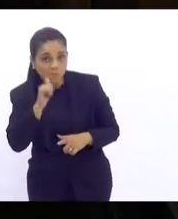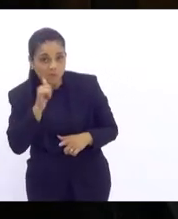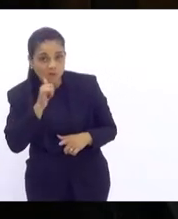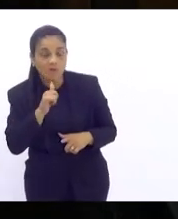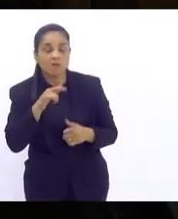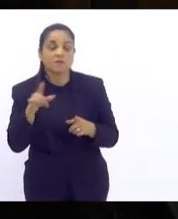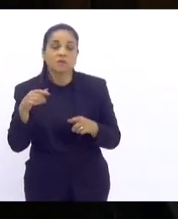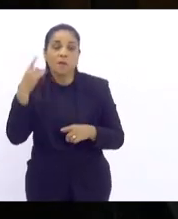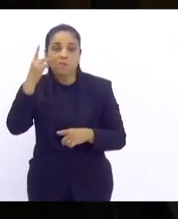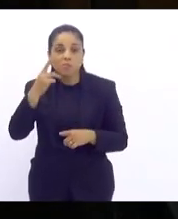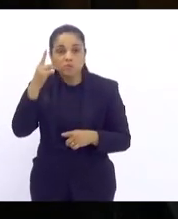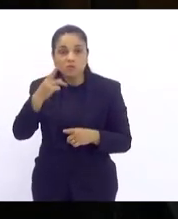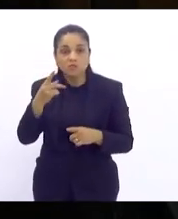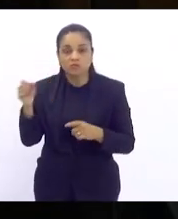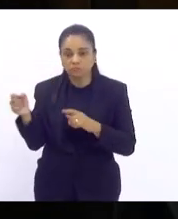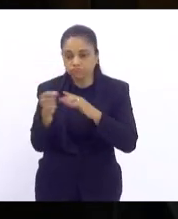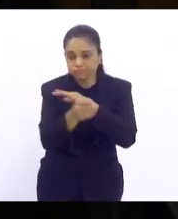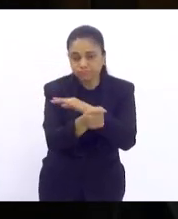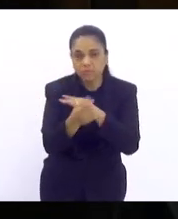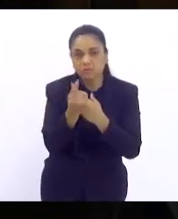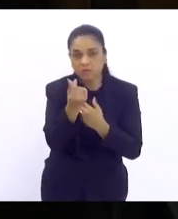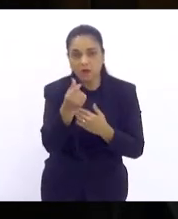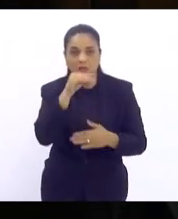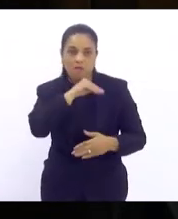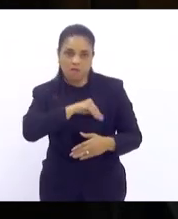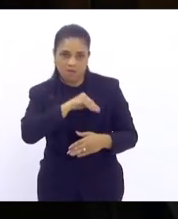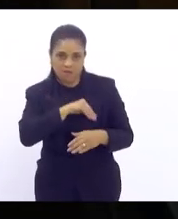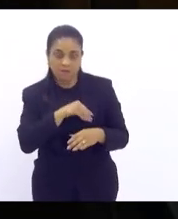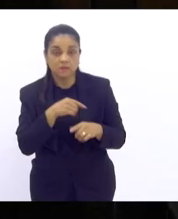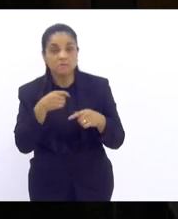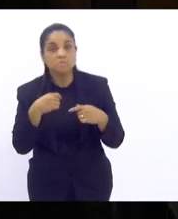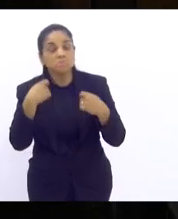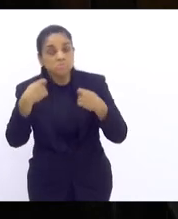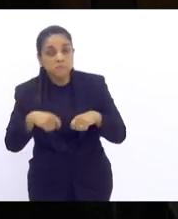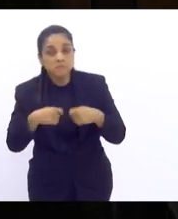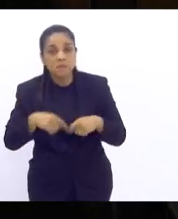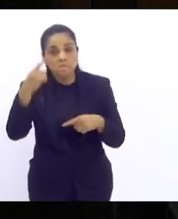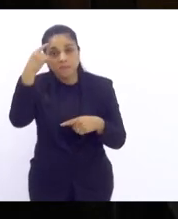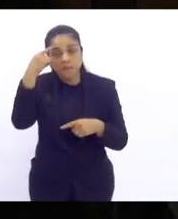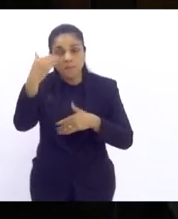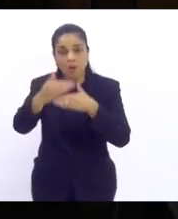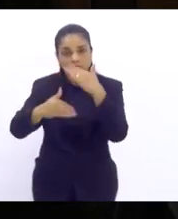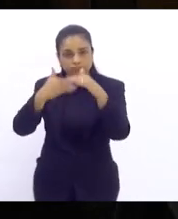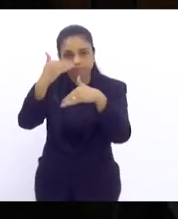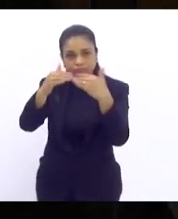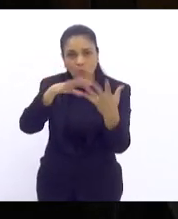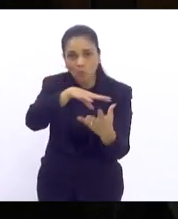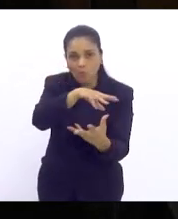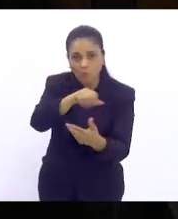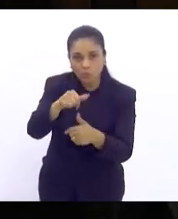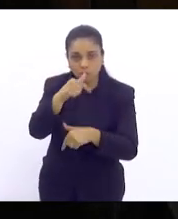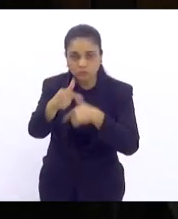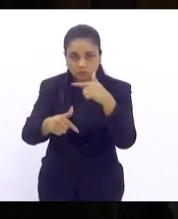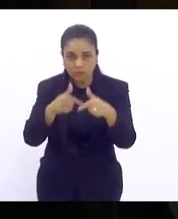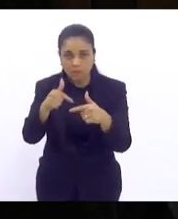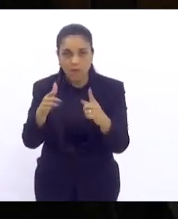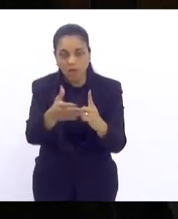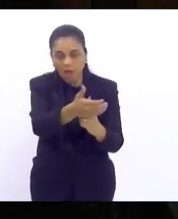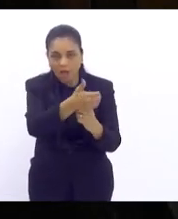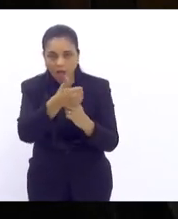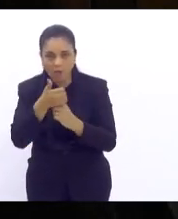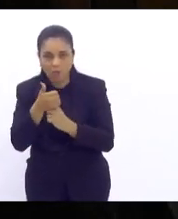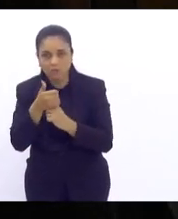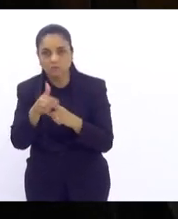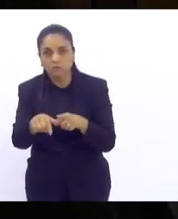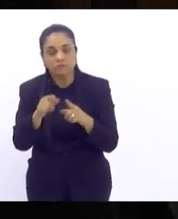e renda então são esses elementos que a gente precisa pensar para construir um mundo do trabalho que seja mais acolhedor que